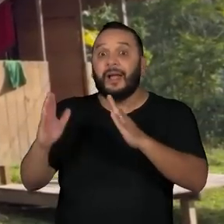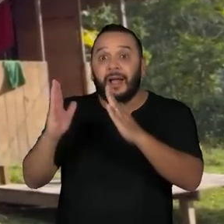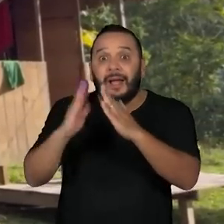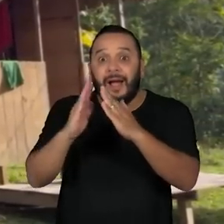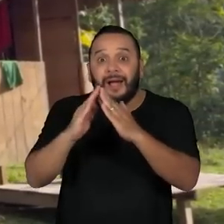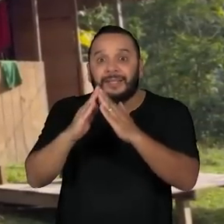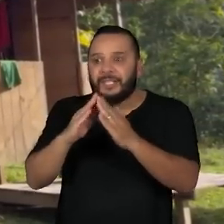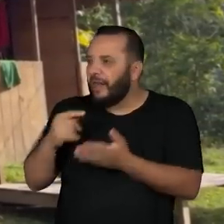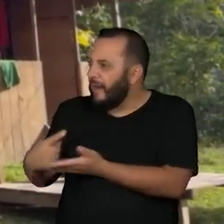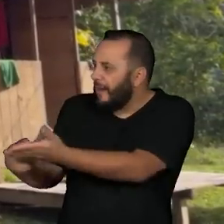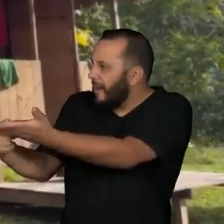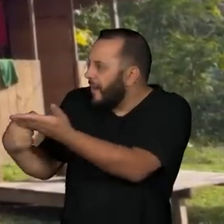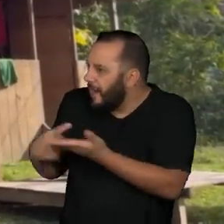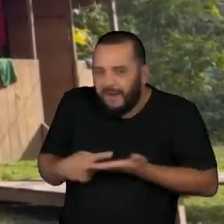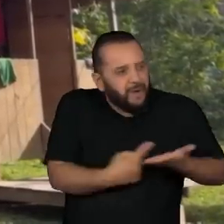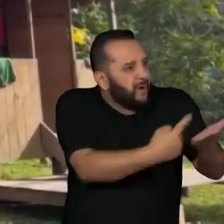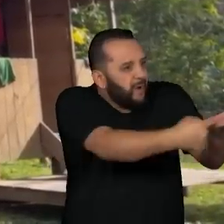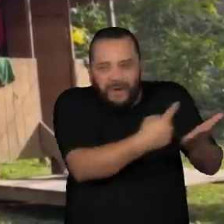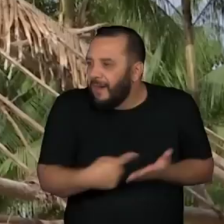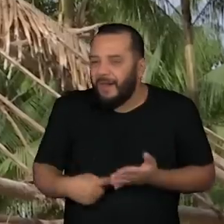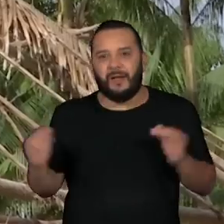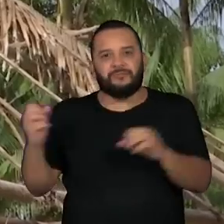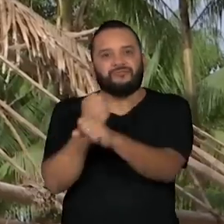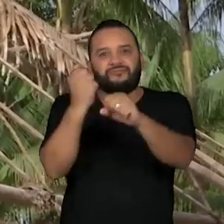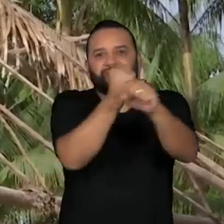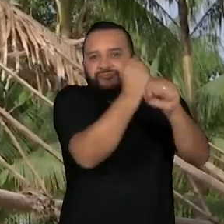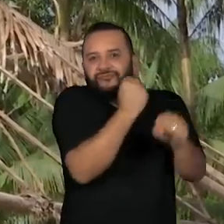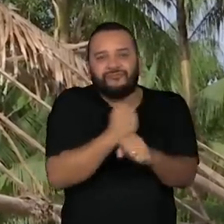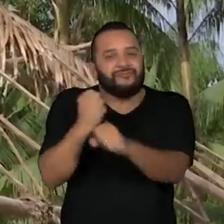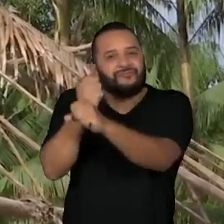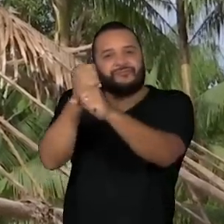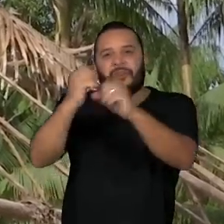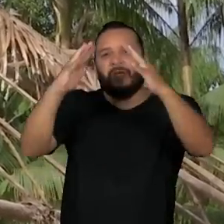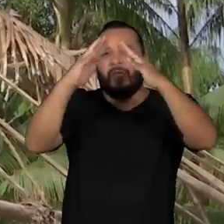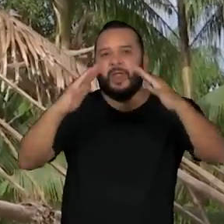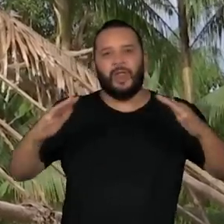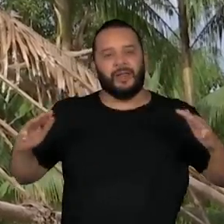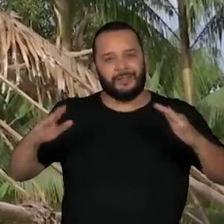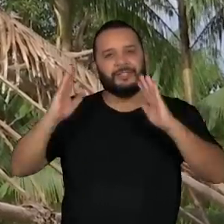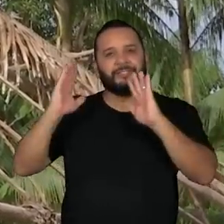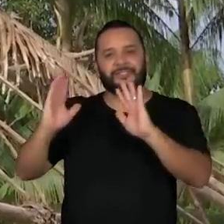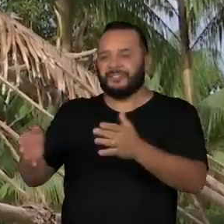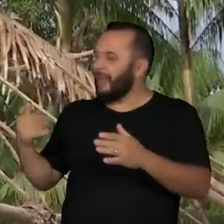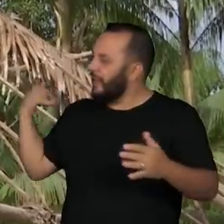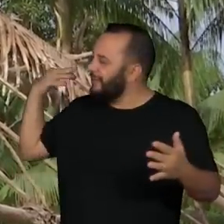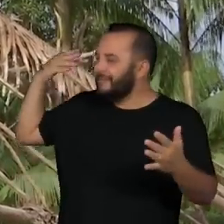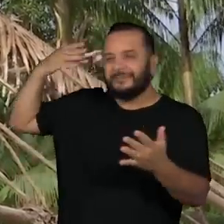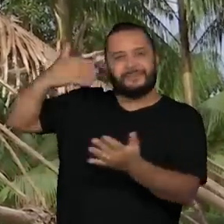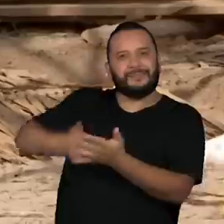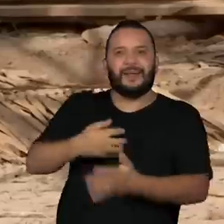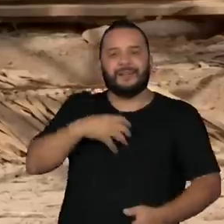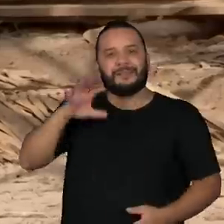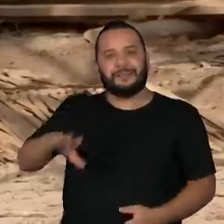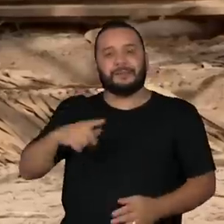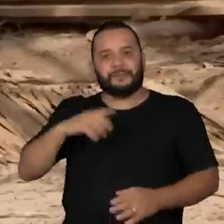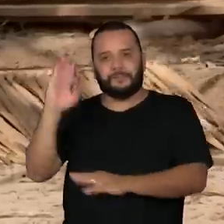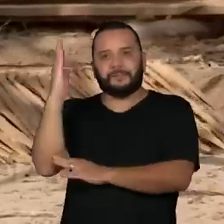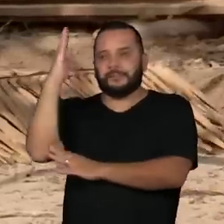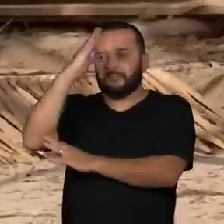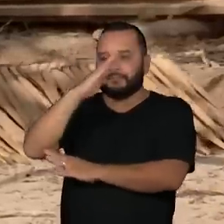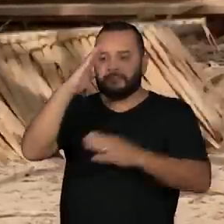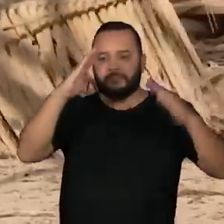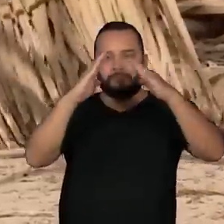técnica secular que herdaram dos antepassados. A madeira cria a estrutura. A palha